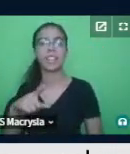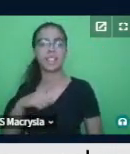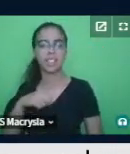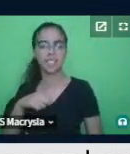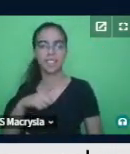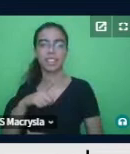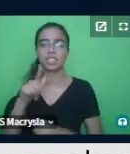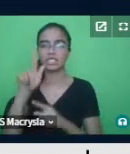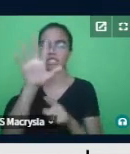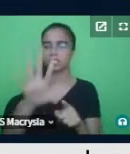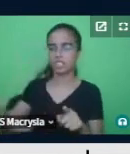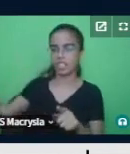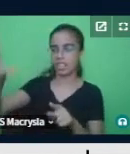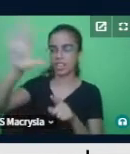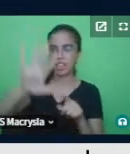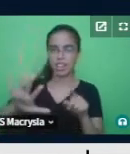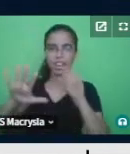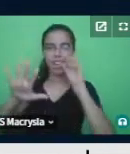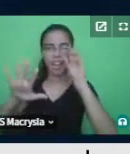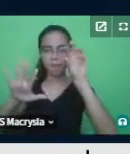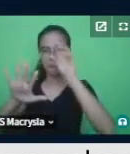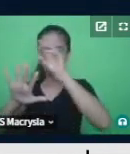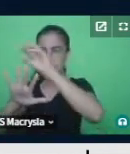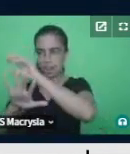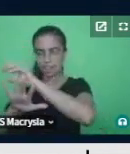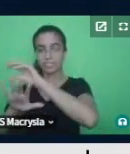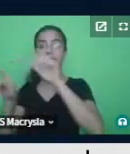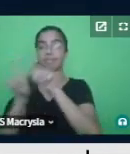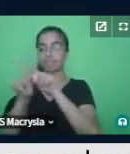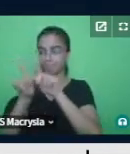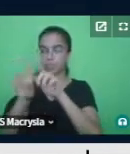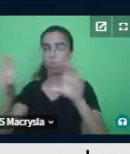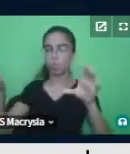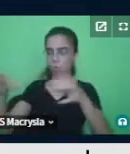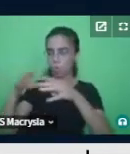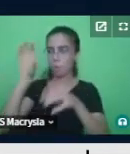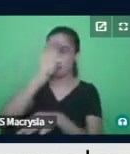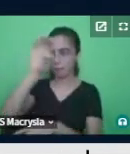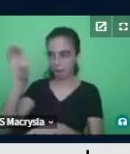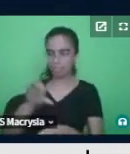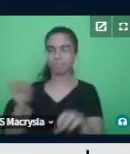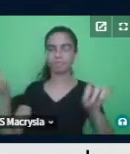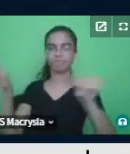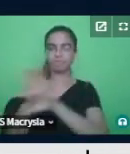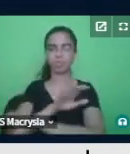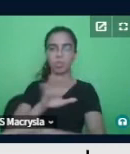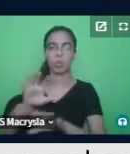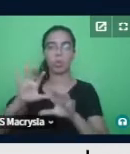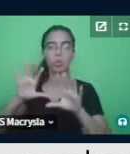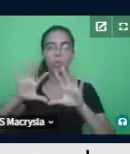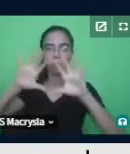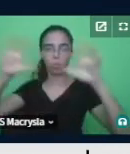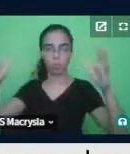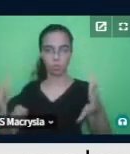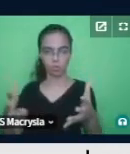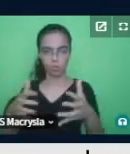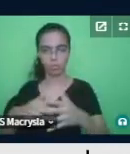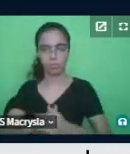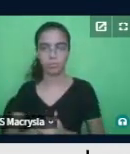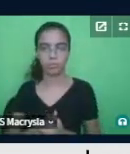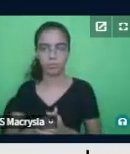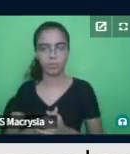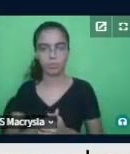nas partes e as partes estão no todo, então, daí a nossa representação. Os fractais que nós temos de pesquisa são a